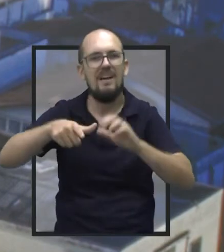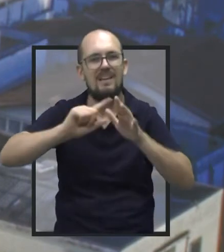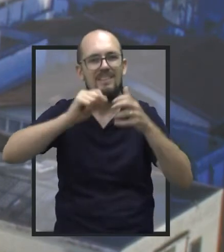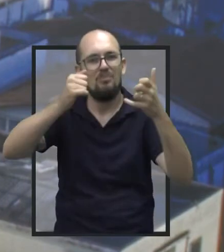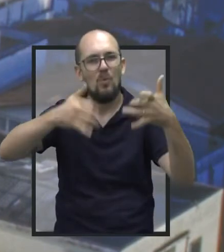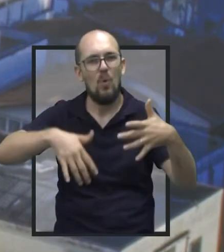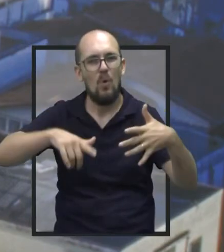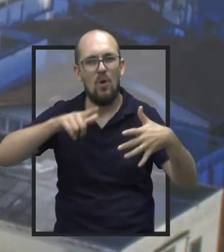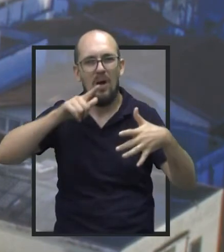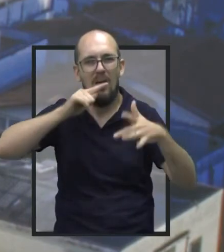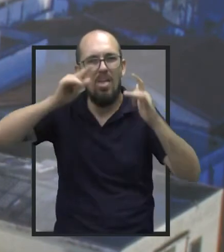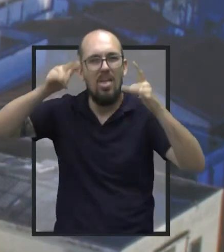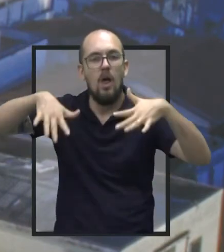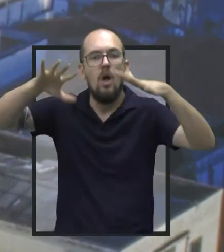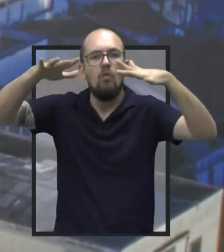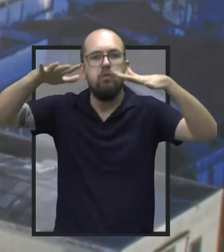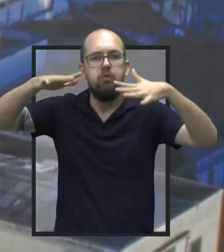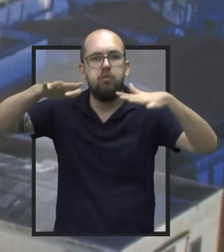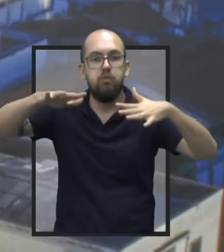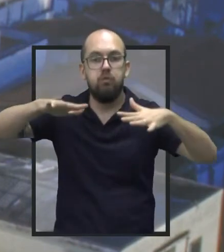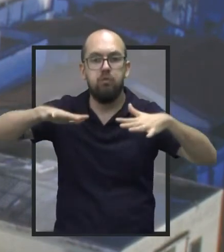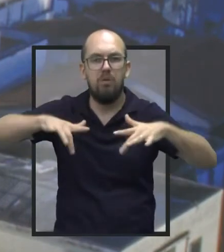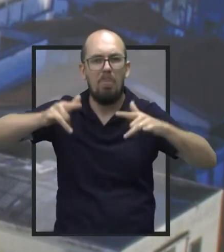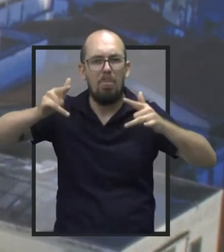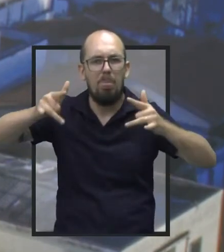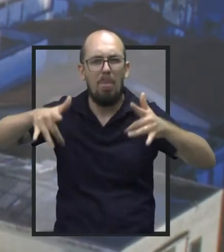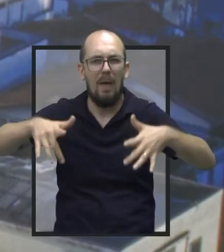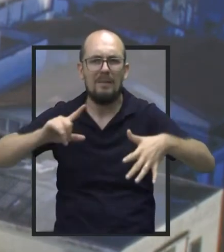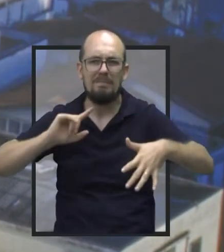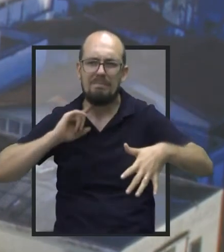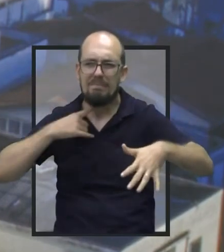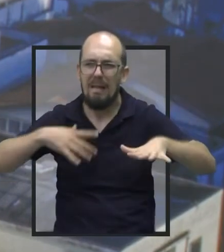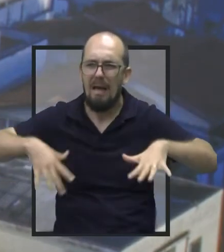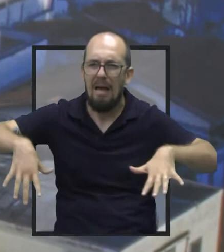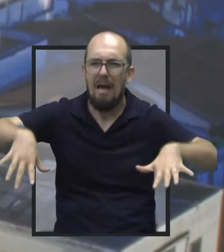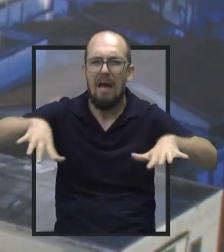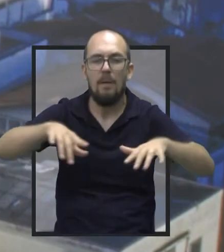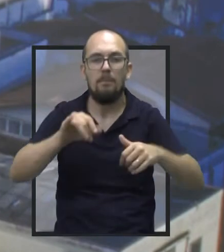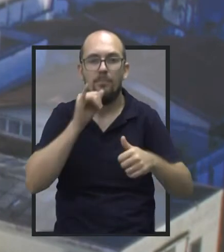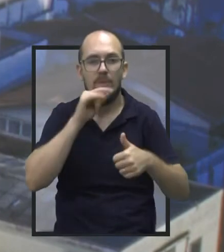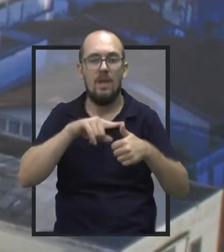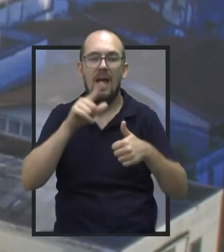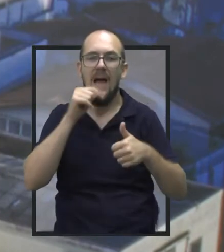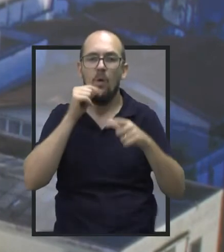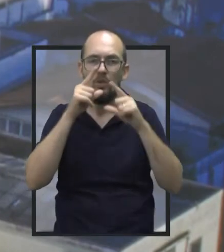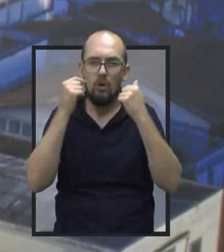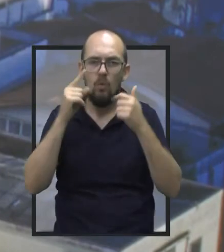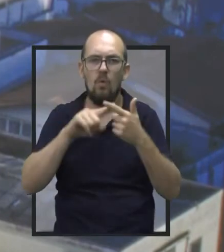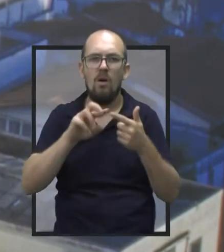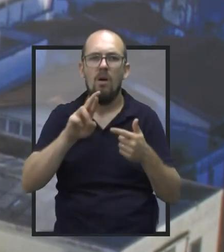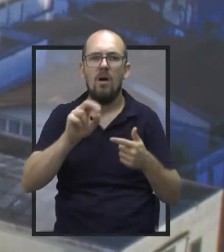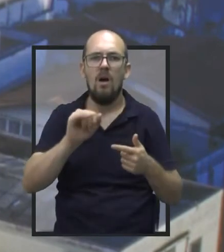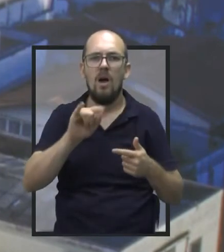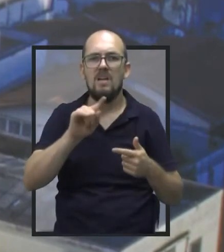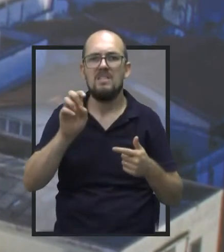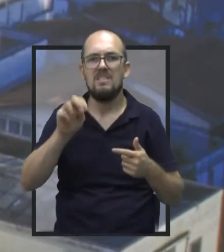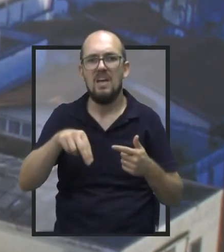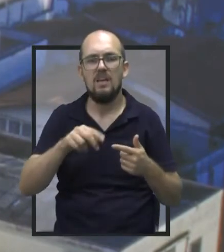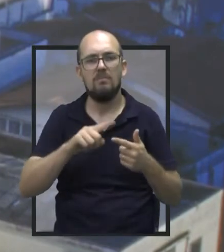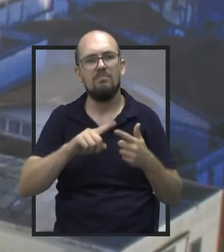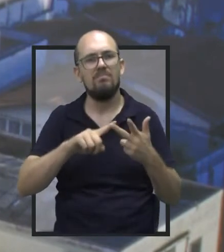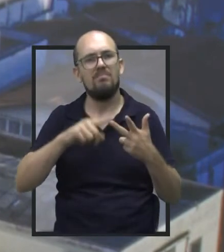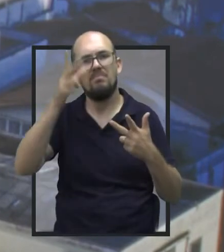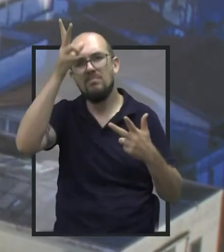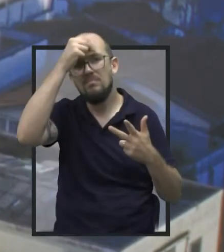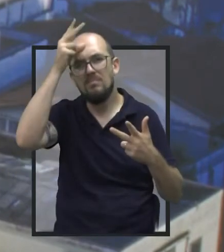disse no rescaldo, depois de tudo o que aconteceu, a Águas de Jaú, a empresa Raizen, a prefeitura, as secretarias, todas